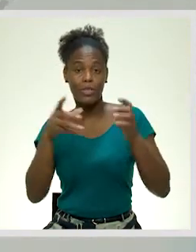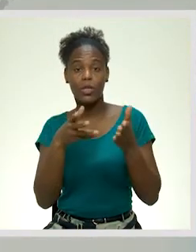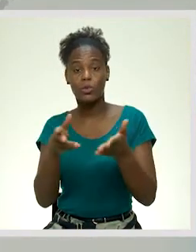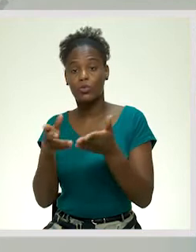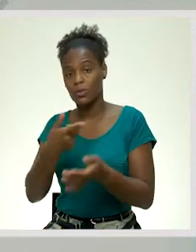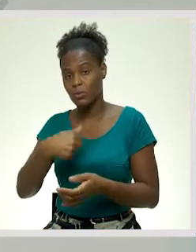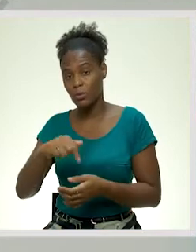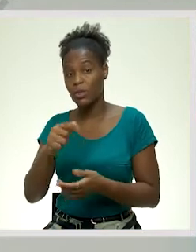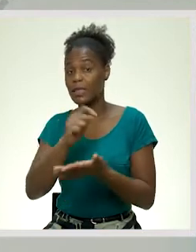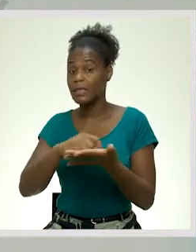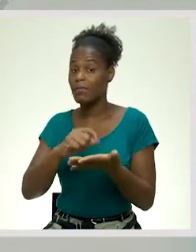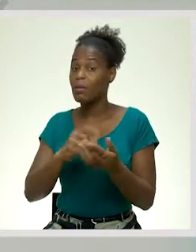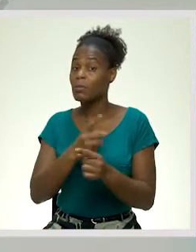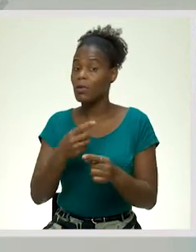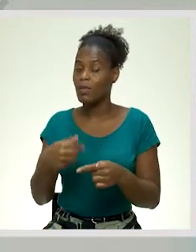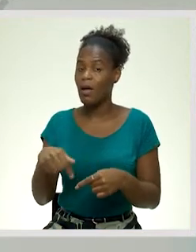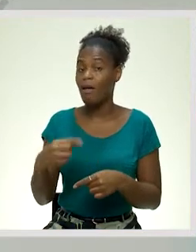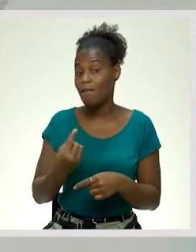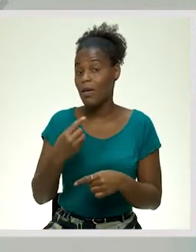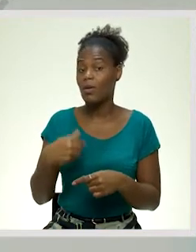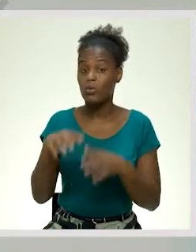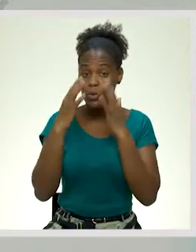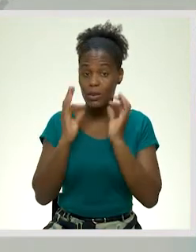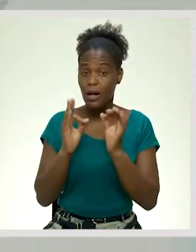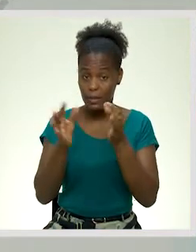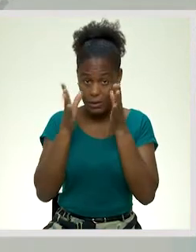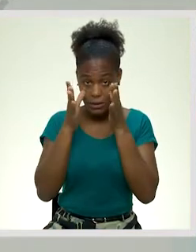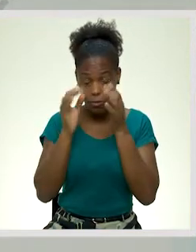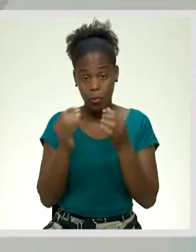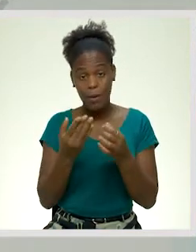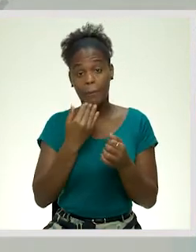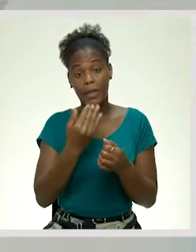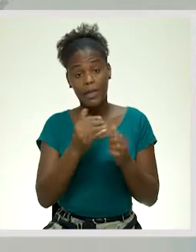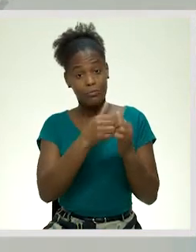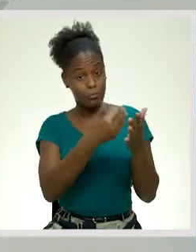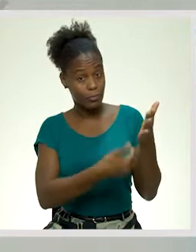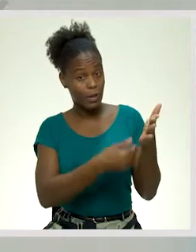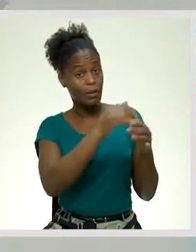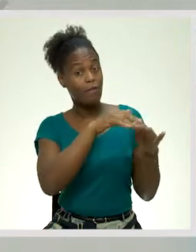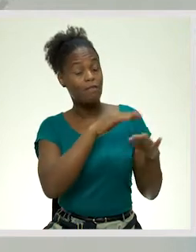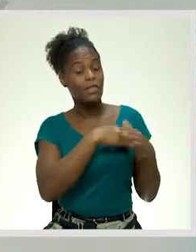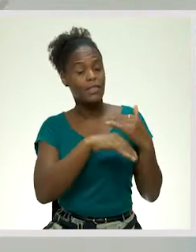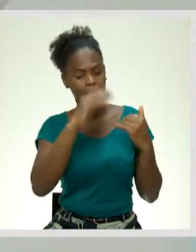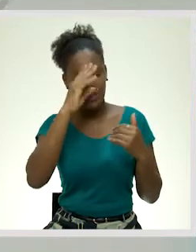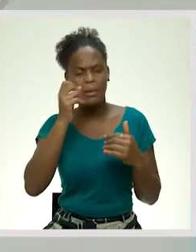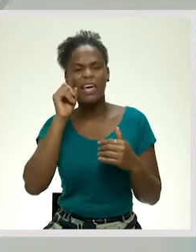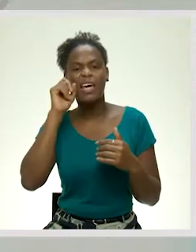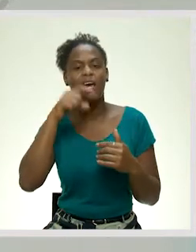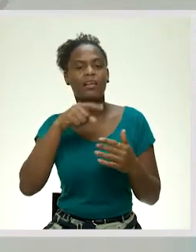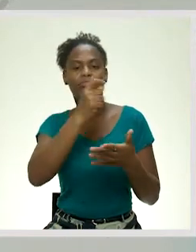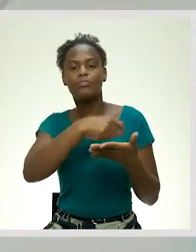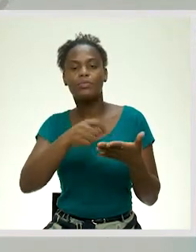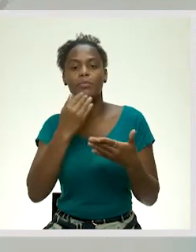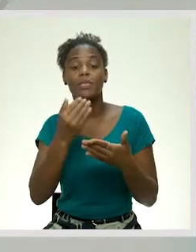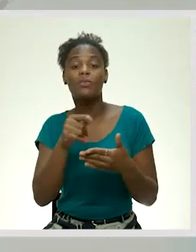porque temos que ter cuidado, temos que ter atenção, quando estamos a fazer o requerimento. Saber a quem nós estamos a dirigir o nosso